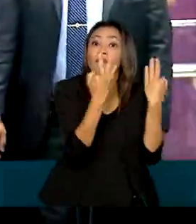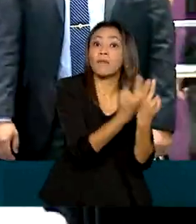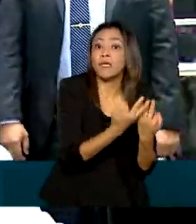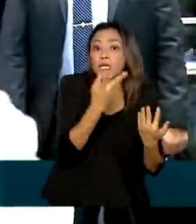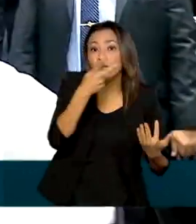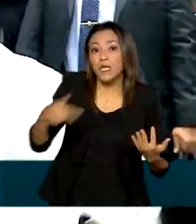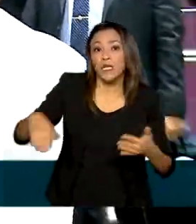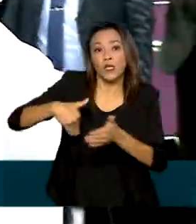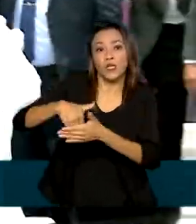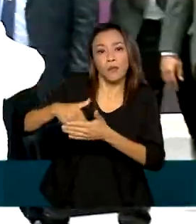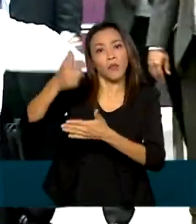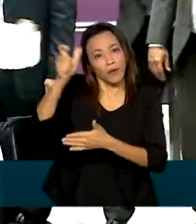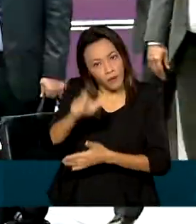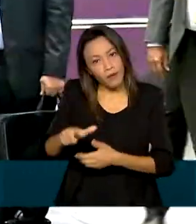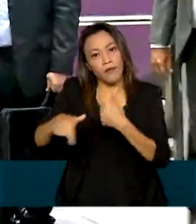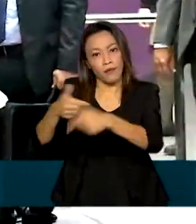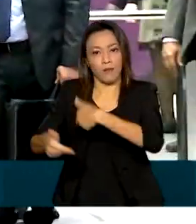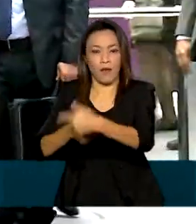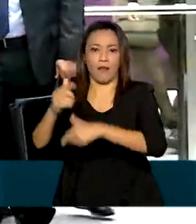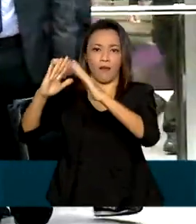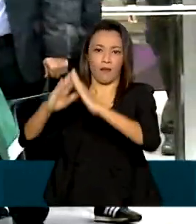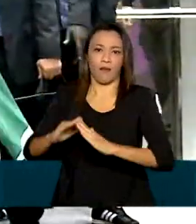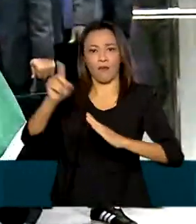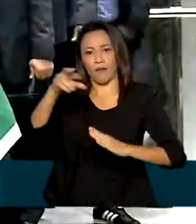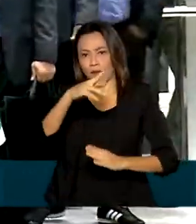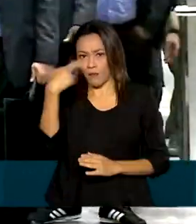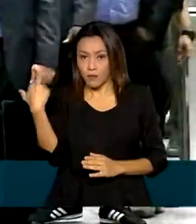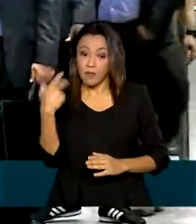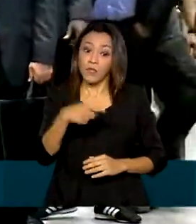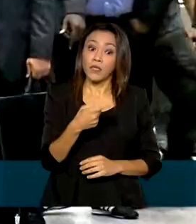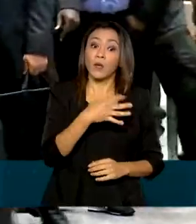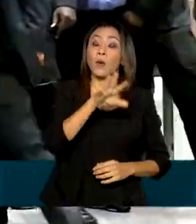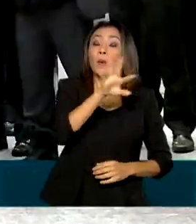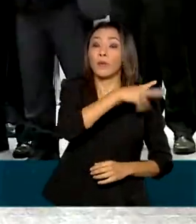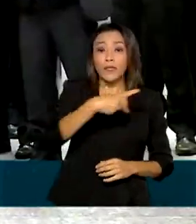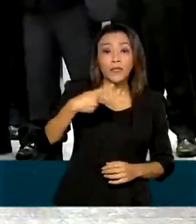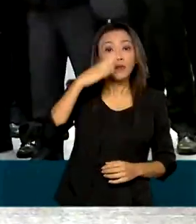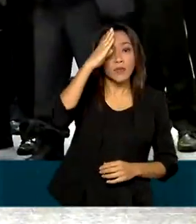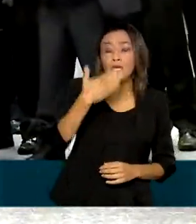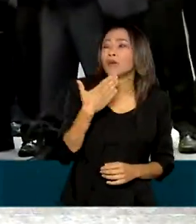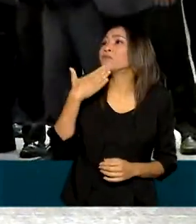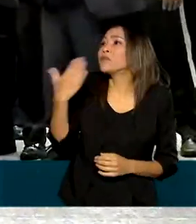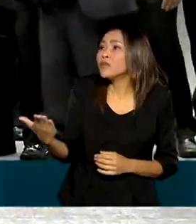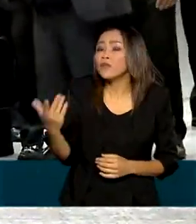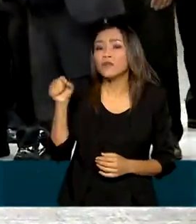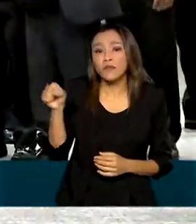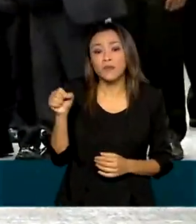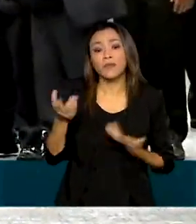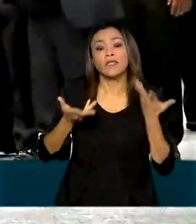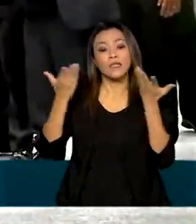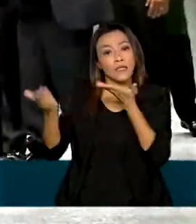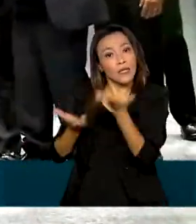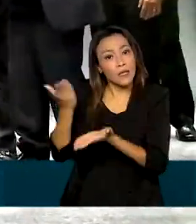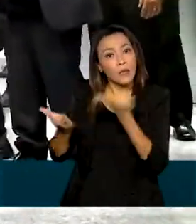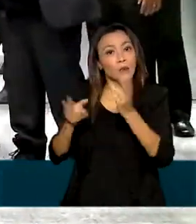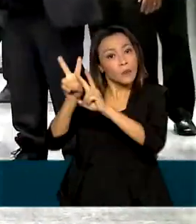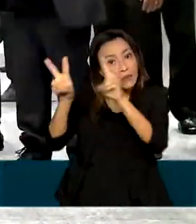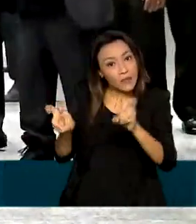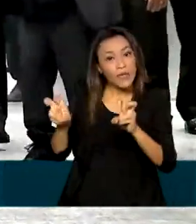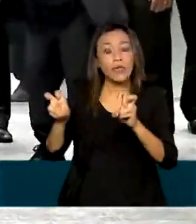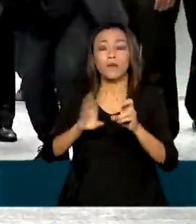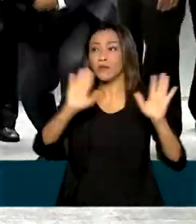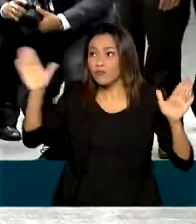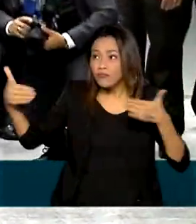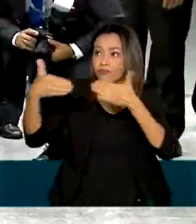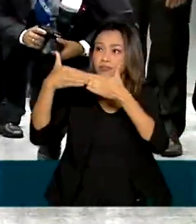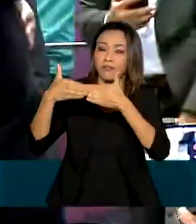para quem Robson trabalharia. O presidente Jair Bolsonaro intercedeu pelo ex-motorista e tratou do assunto diretamente com o